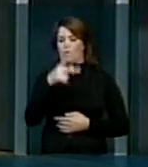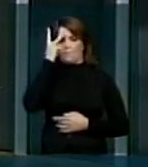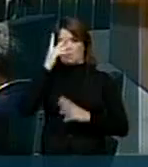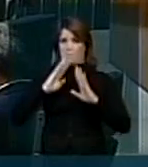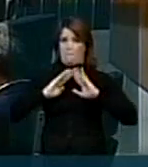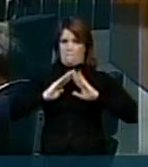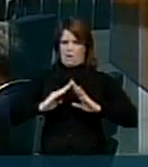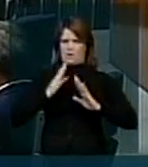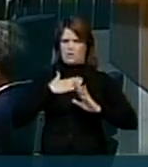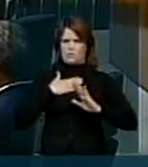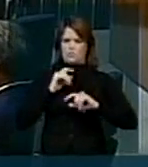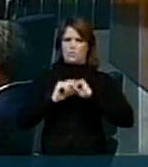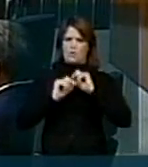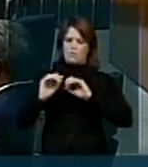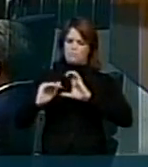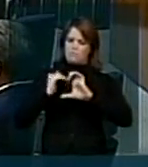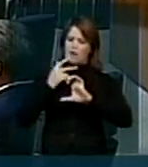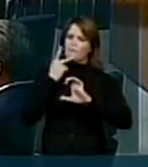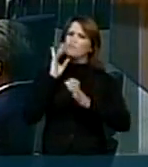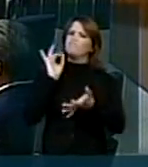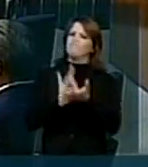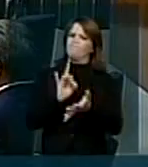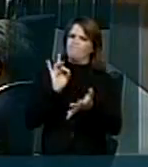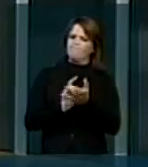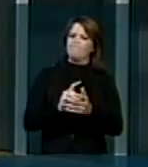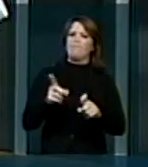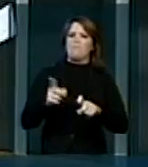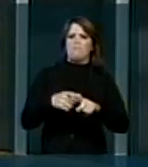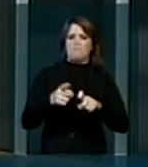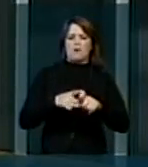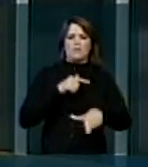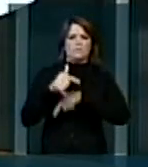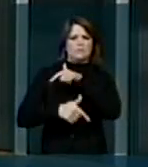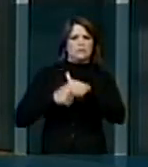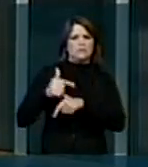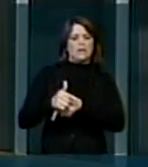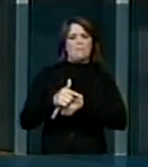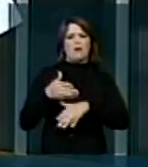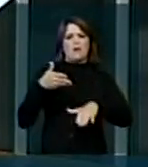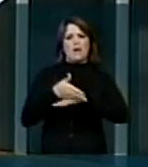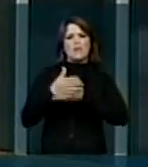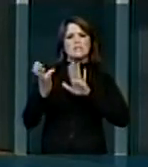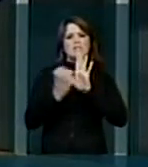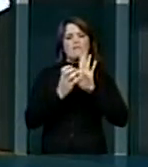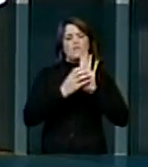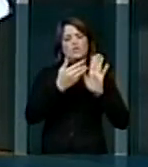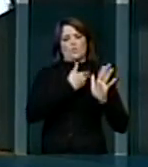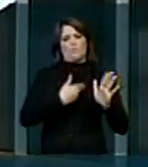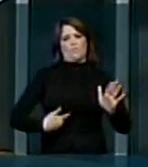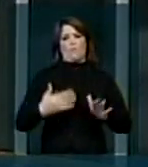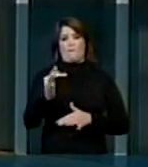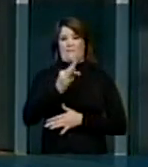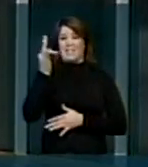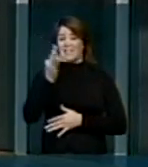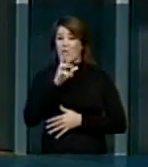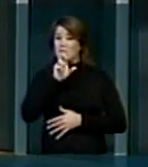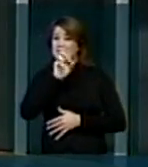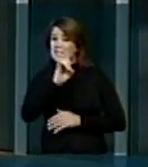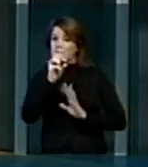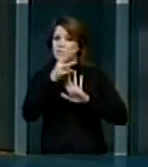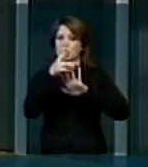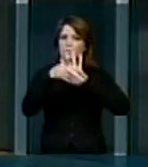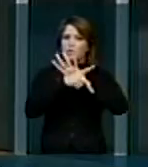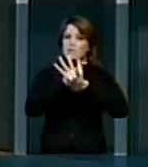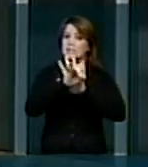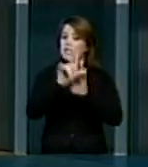solicitação, que realmente os médicos que trabalham no serviço público federal com essa medida provisória,